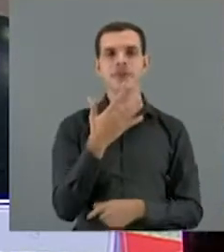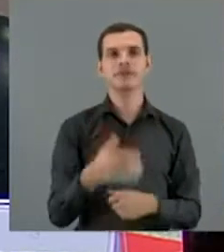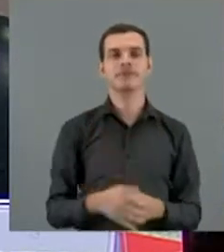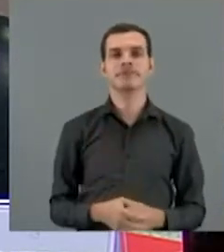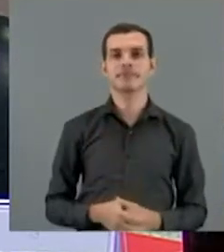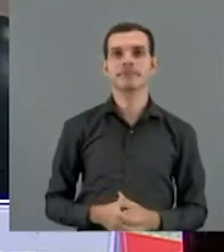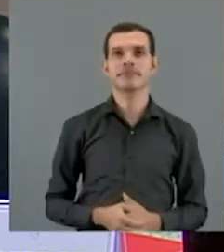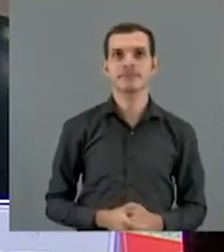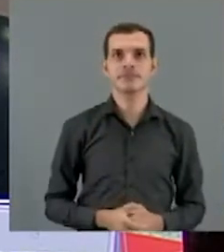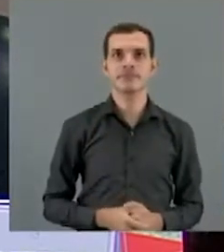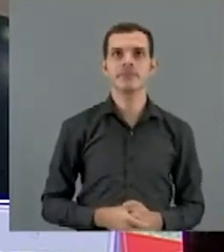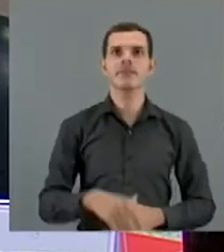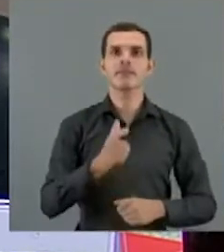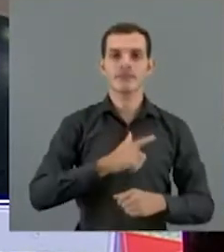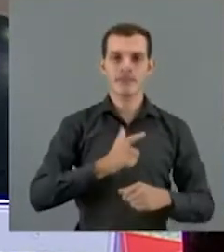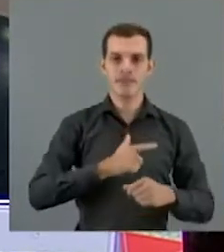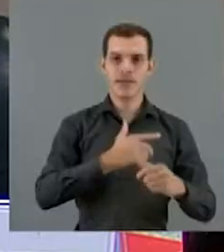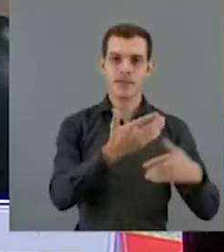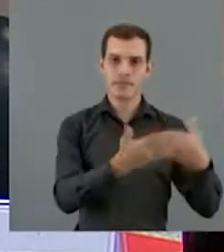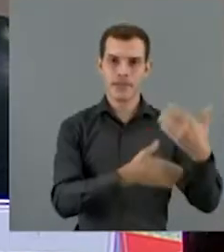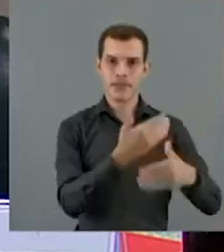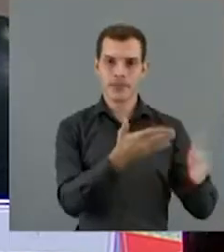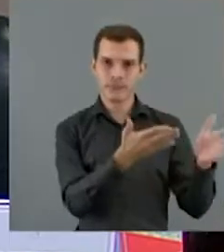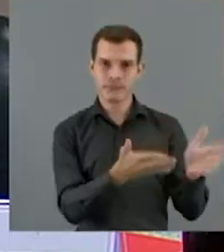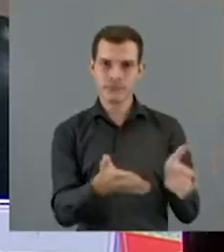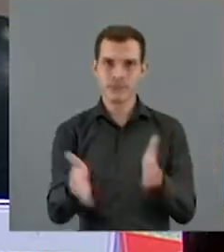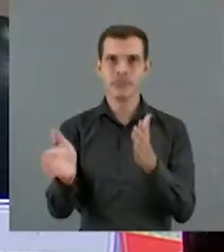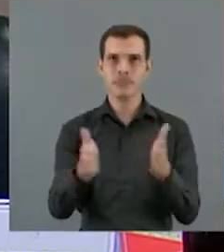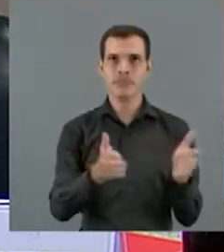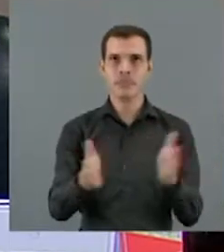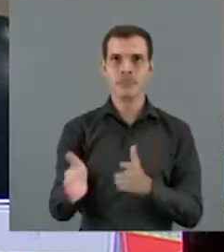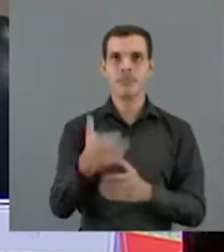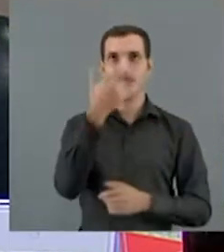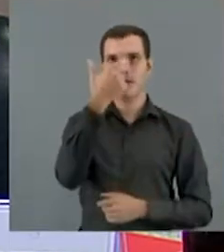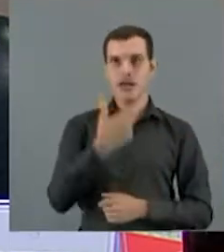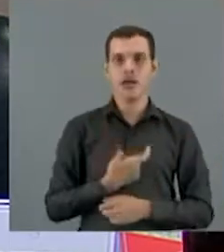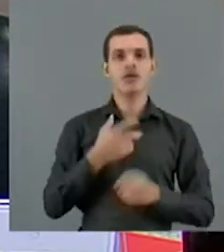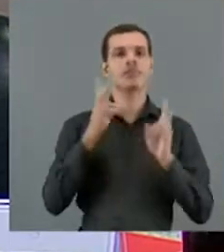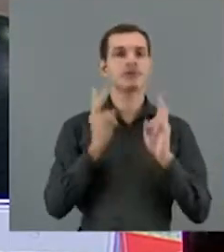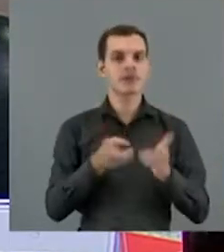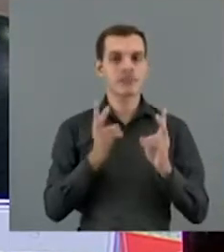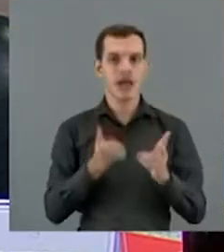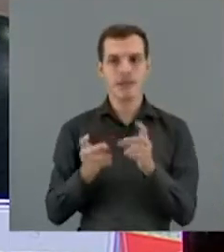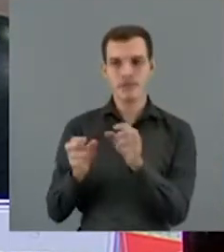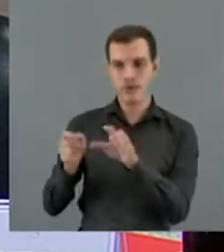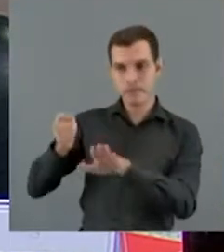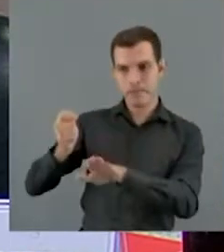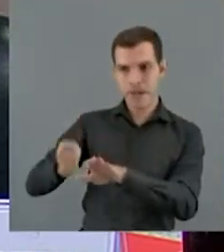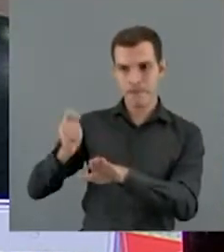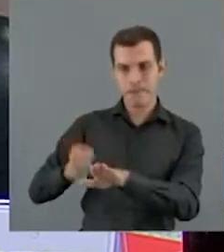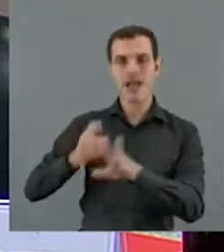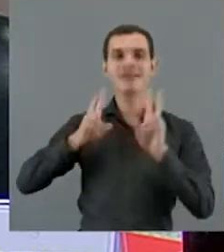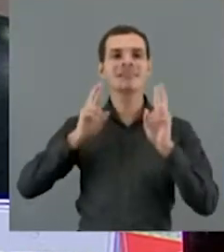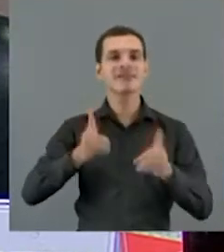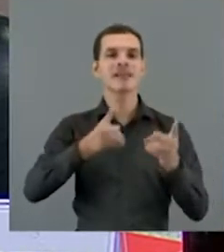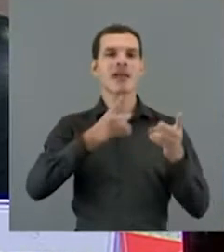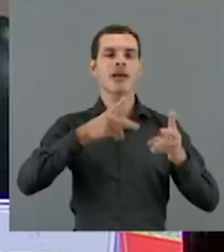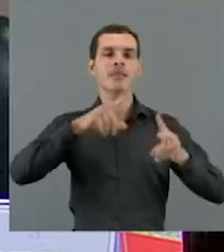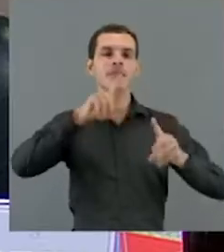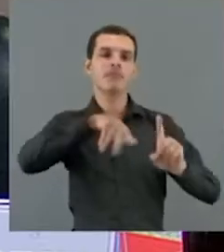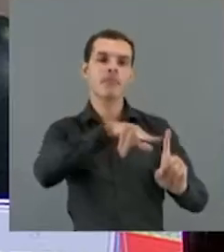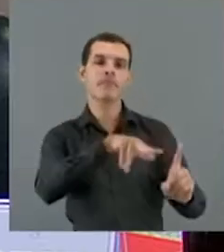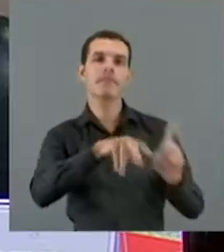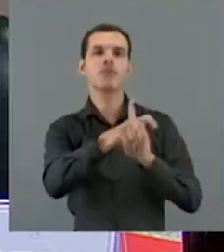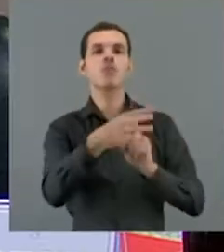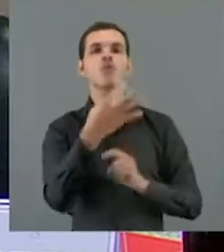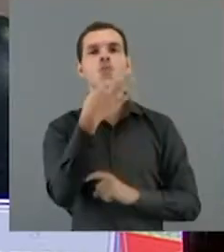um processo que está em curso, é que o meu julgamento vai ter sempre esse olhar de quem conhece as pessoas da floresta. E quando eu